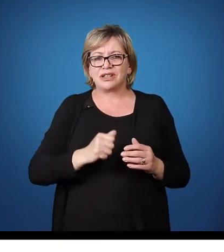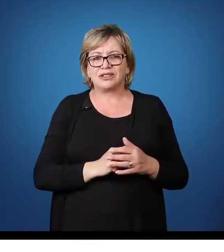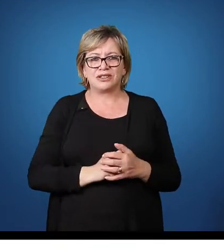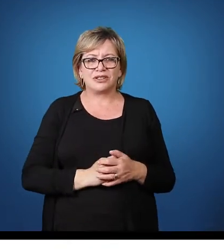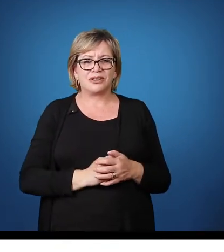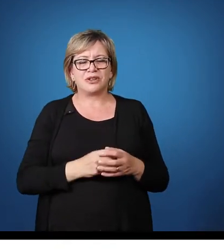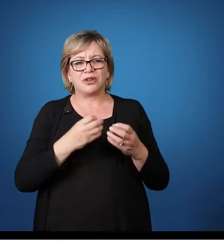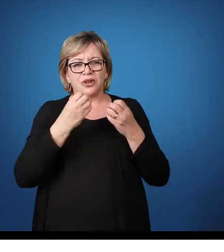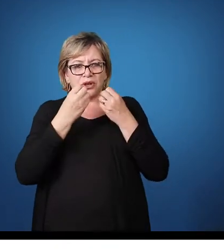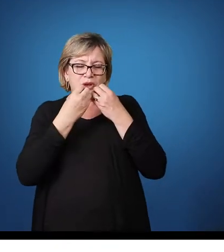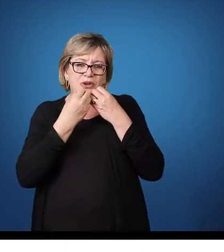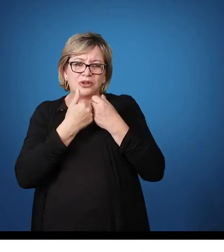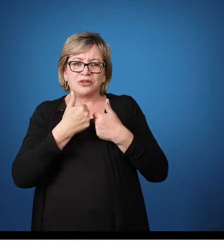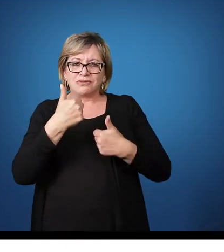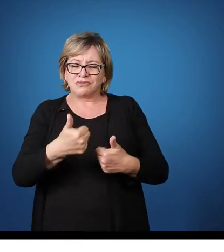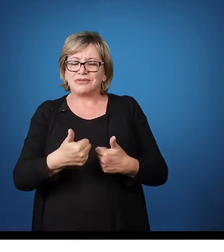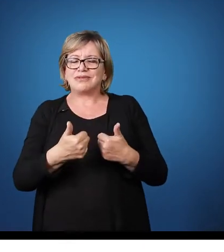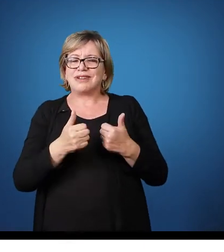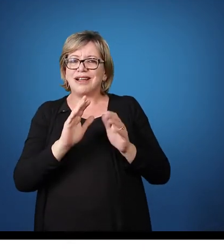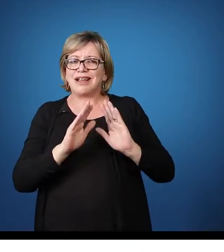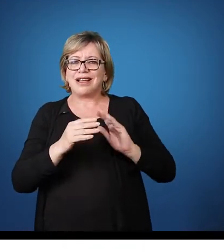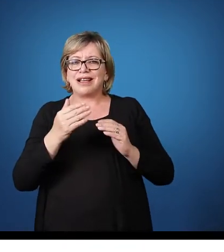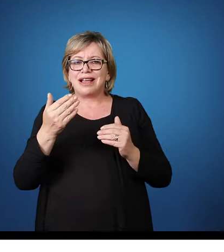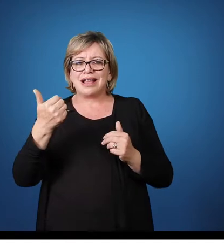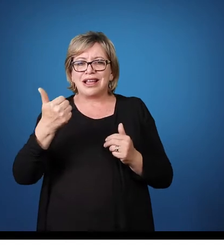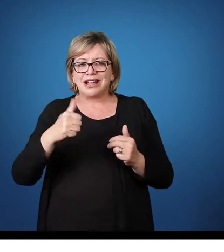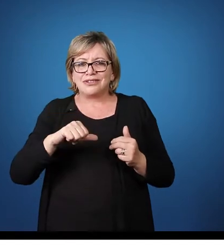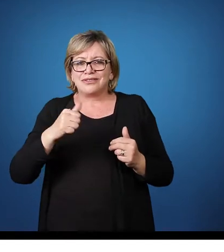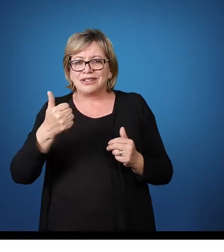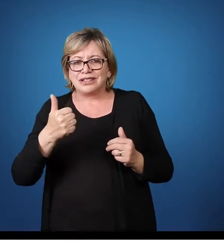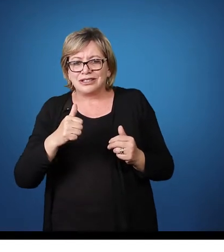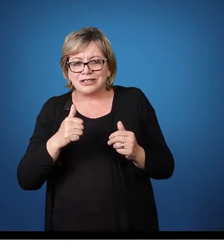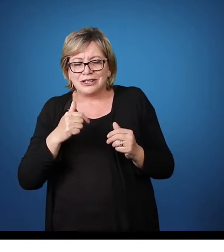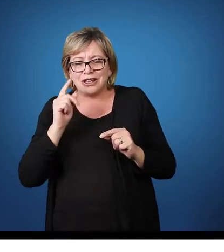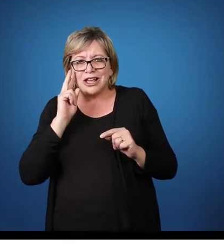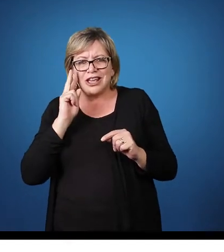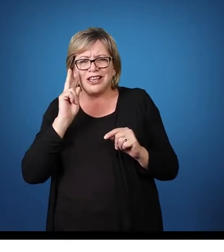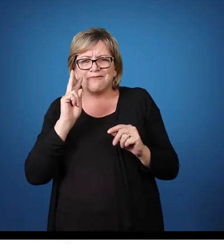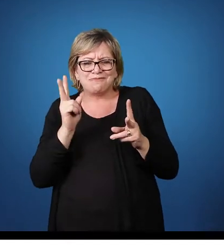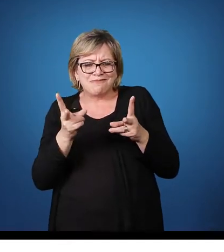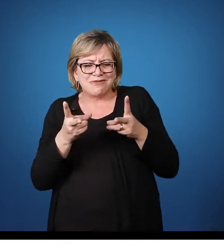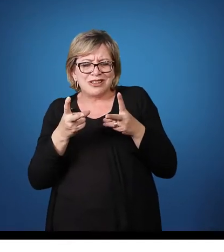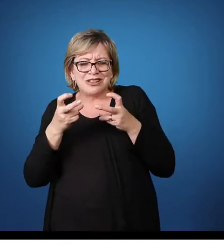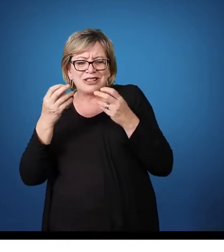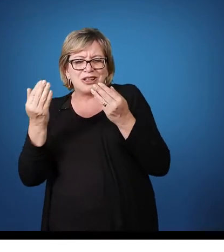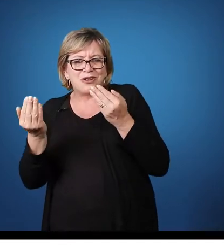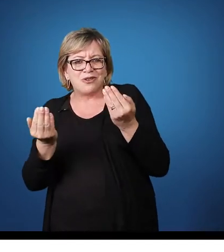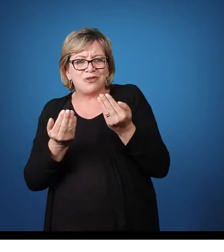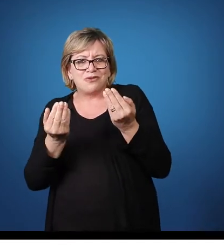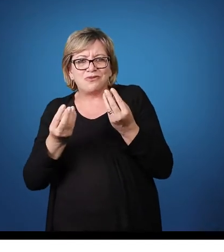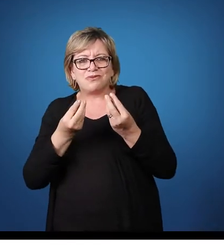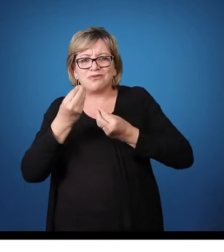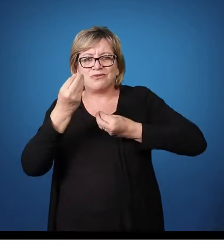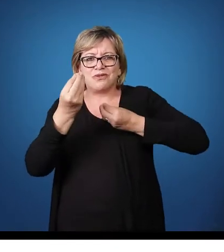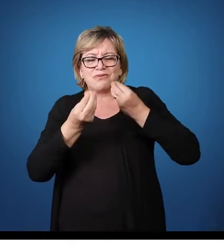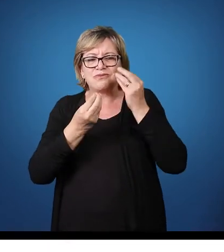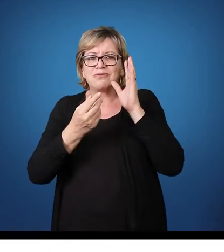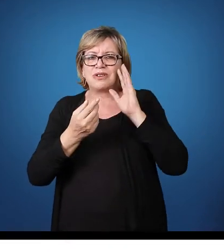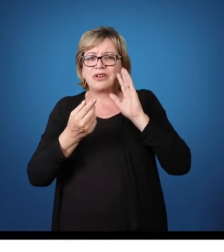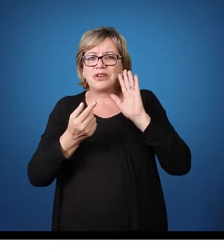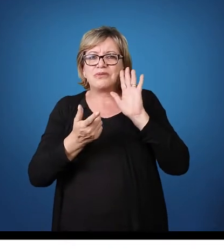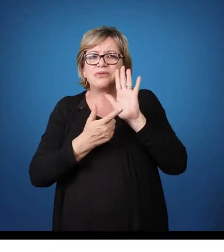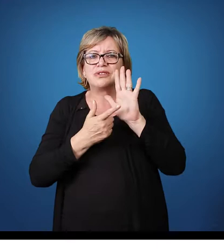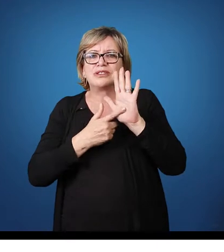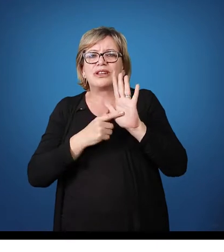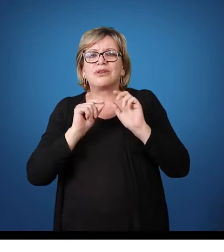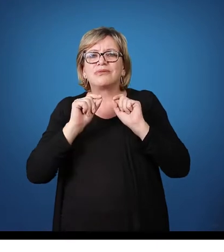professora Priscila, então, a avaliação é uma forma, ela é vista ainda hoje como uma forma de mostrar quais são